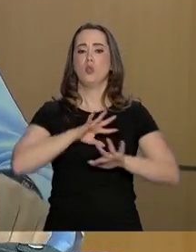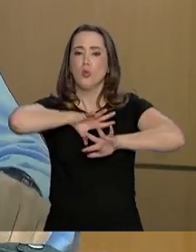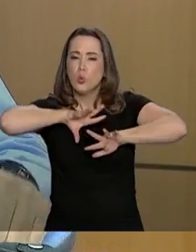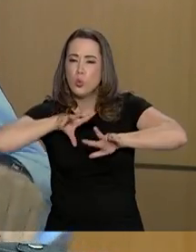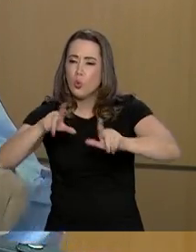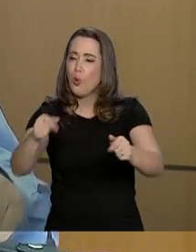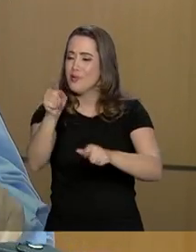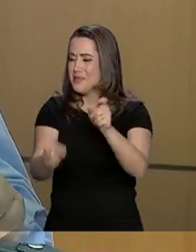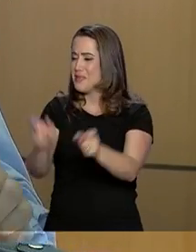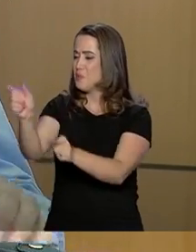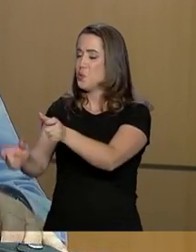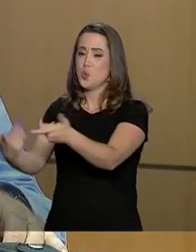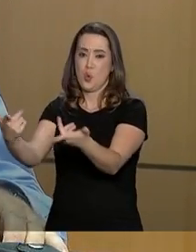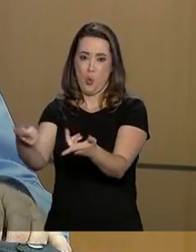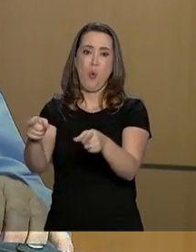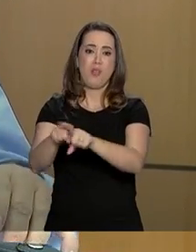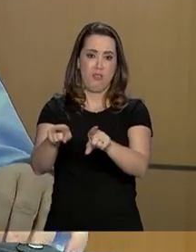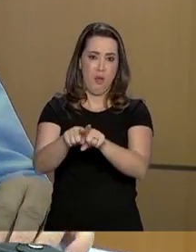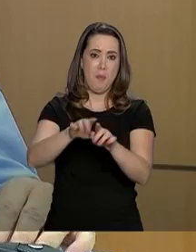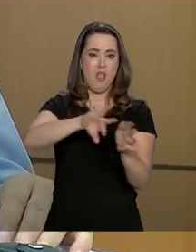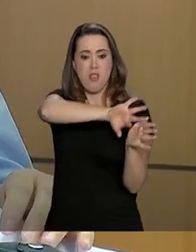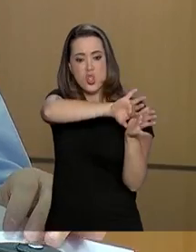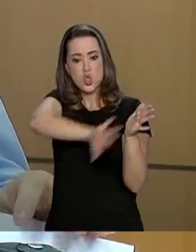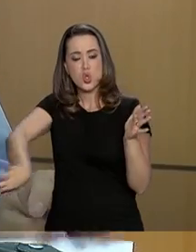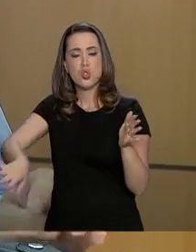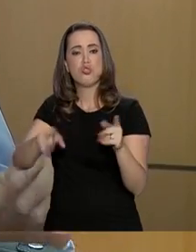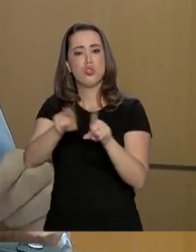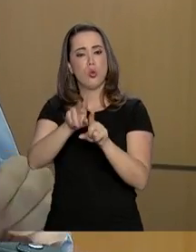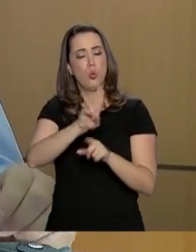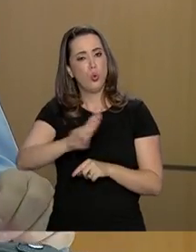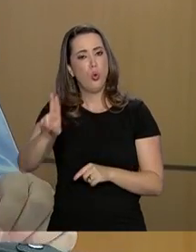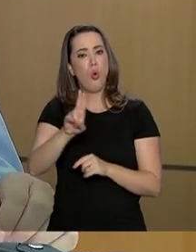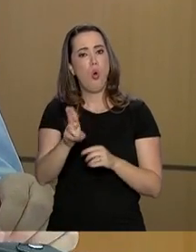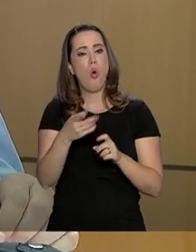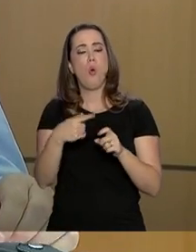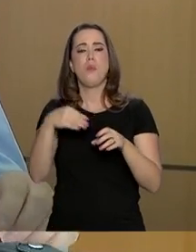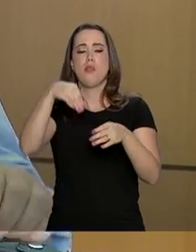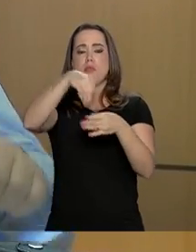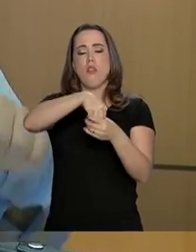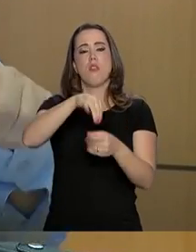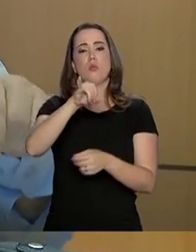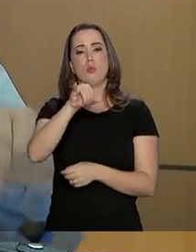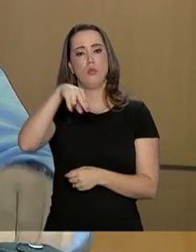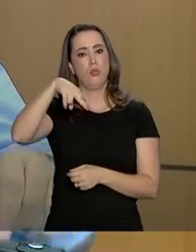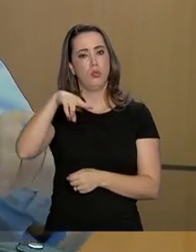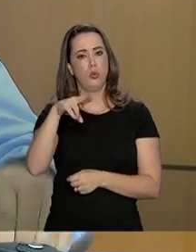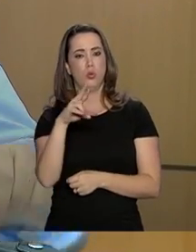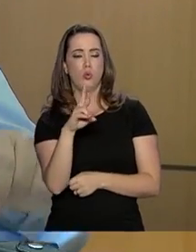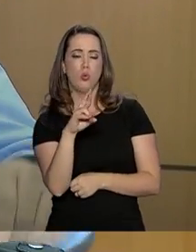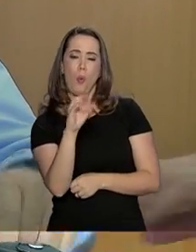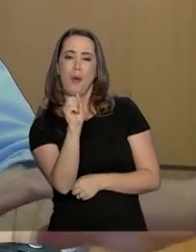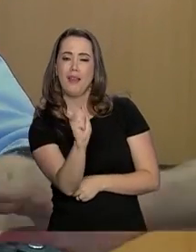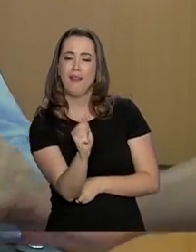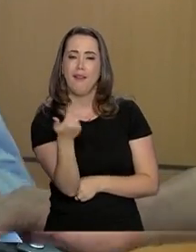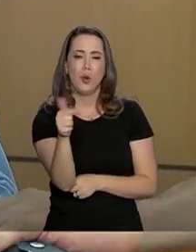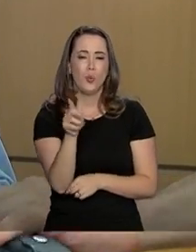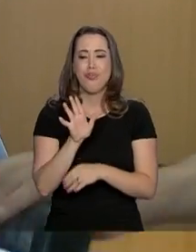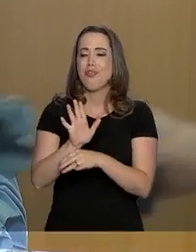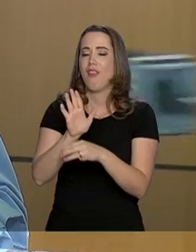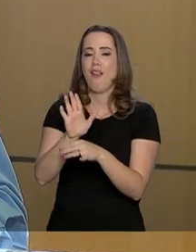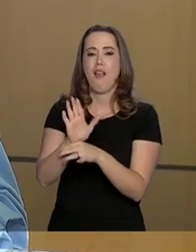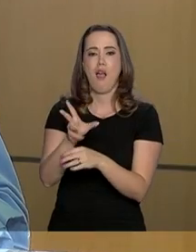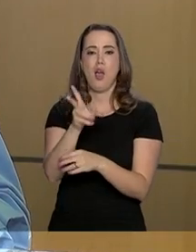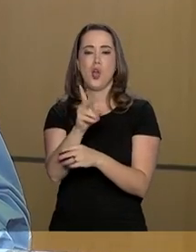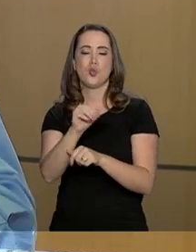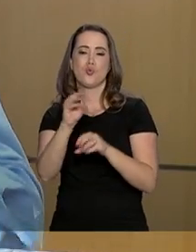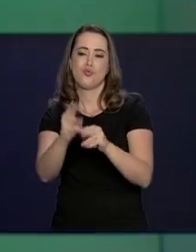esses serão, inclusive, também anotados no sistema do INCRA que esses invasores não serão mais beneficiados com